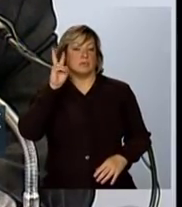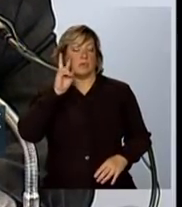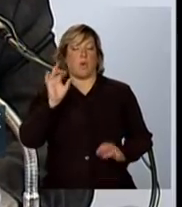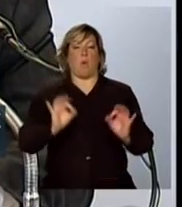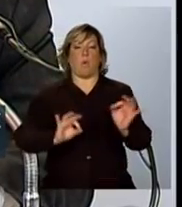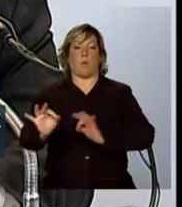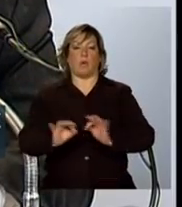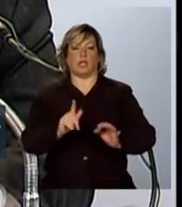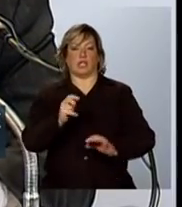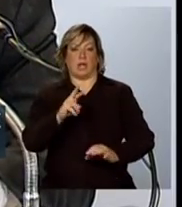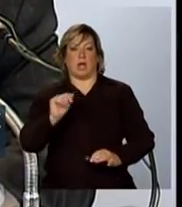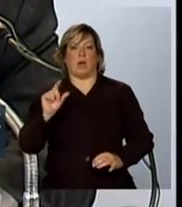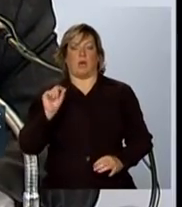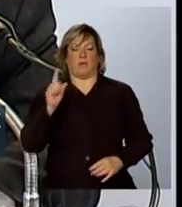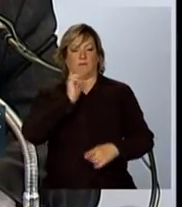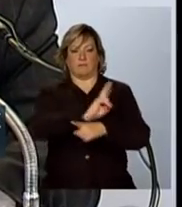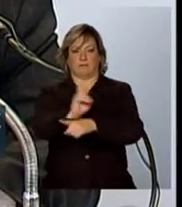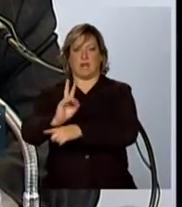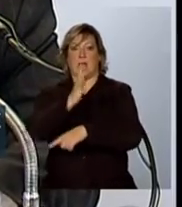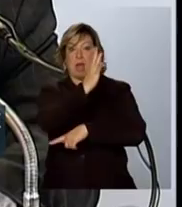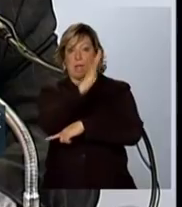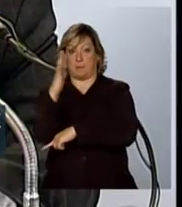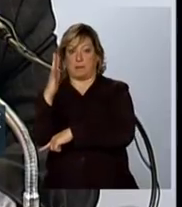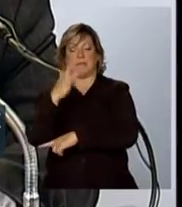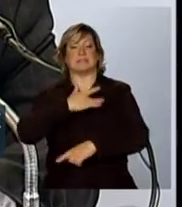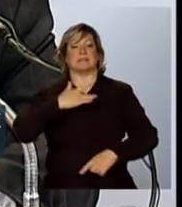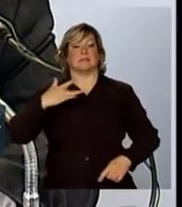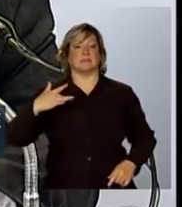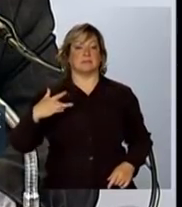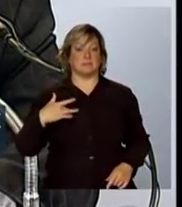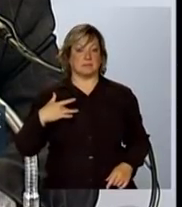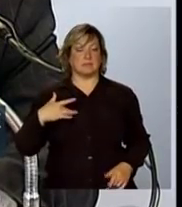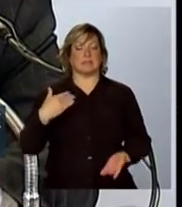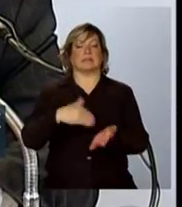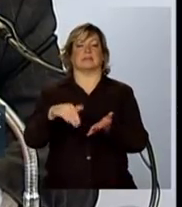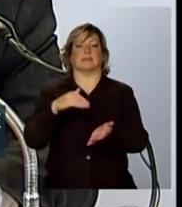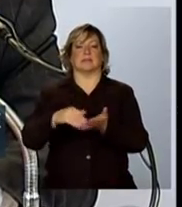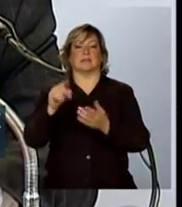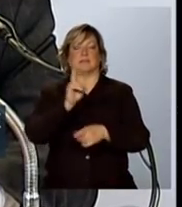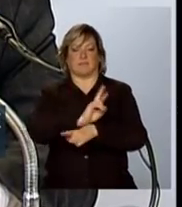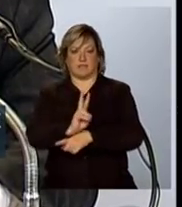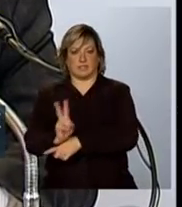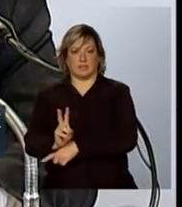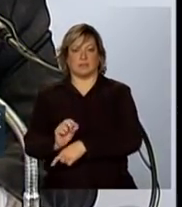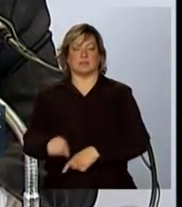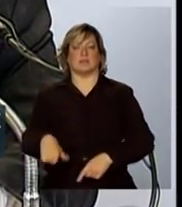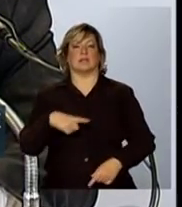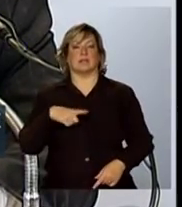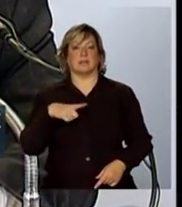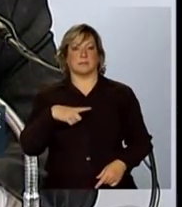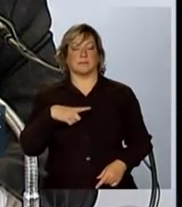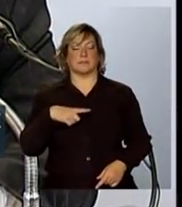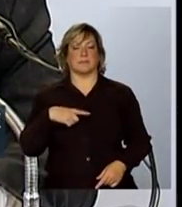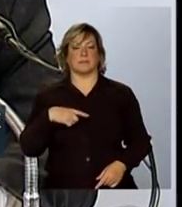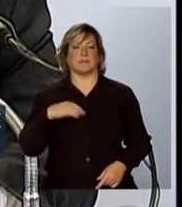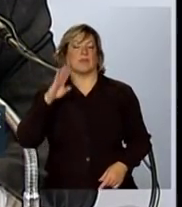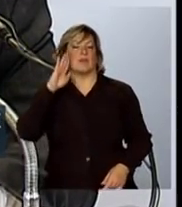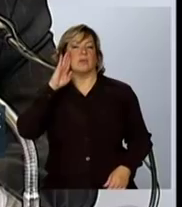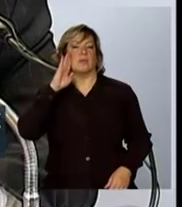Coordenação Geral de Vigilância Ambiental em Saúde da Secretaria de Vigilância, o ponto